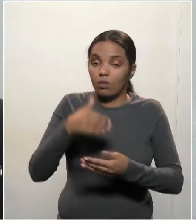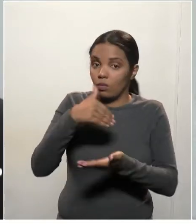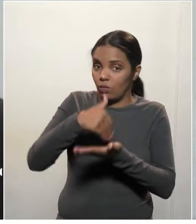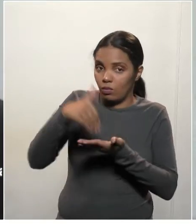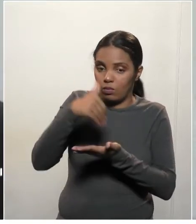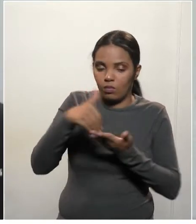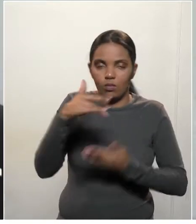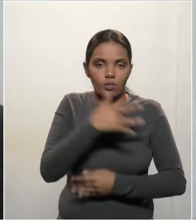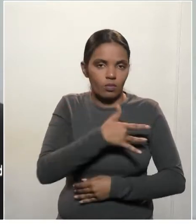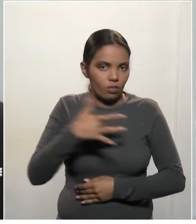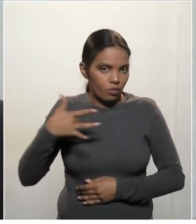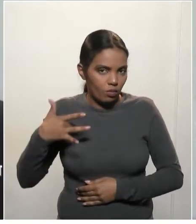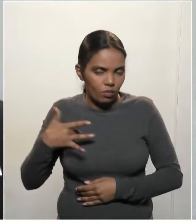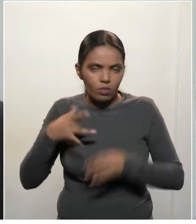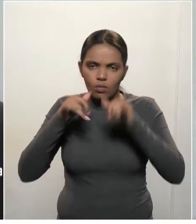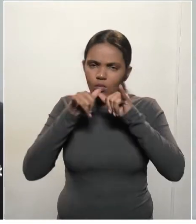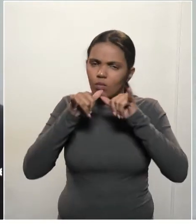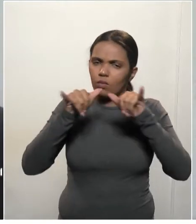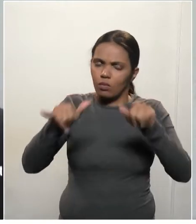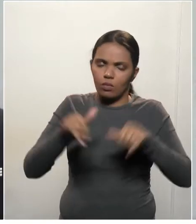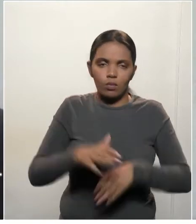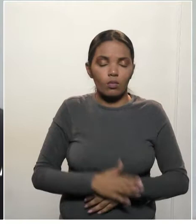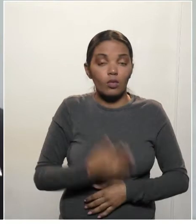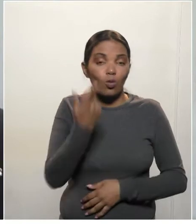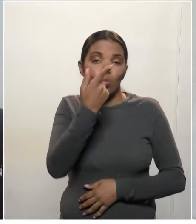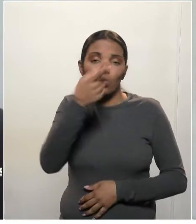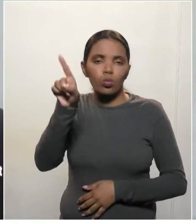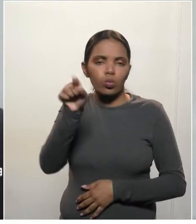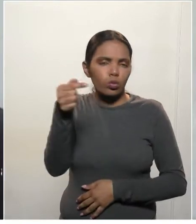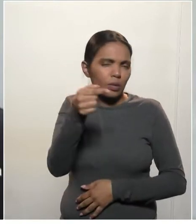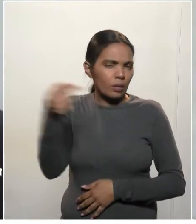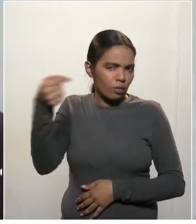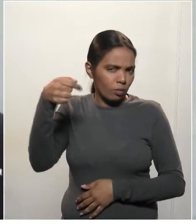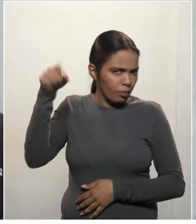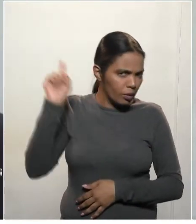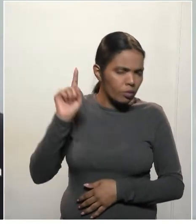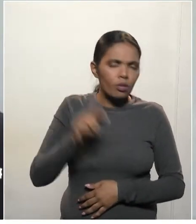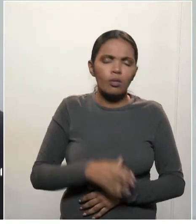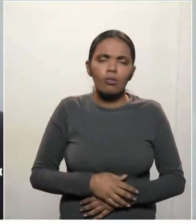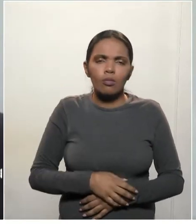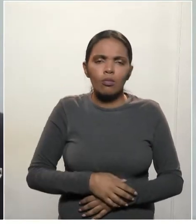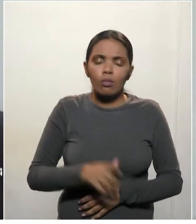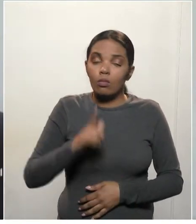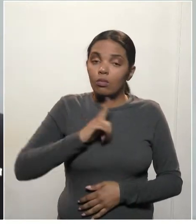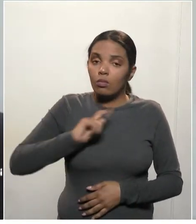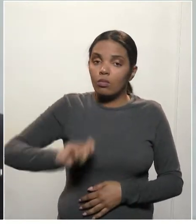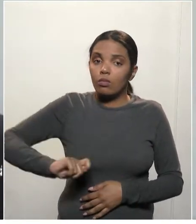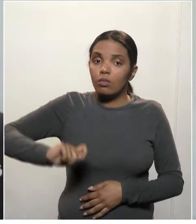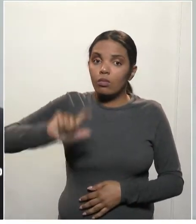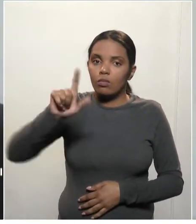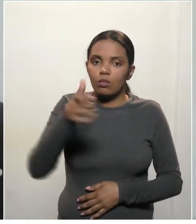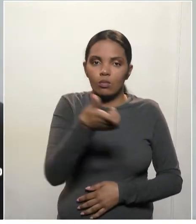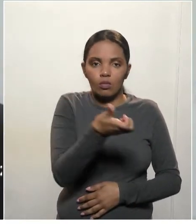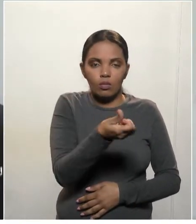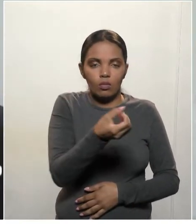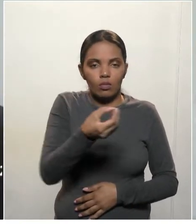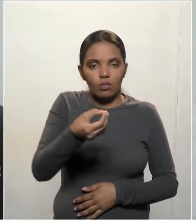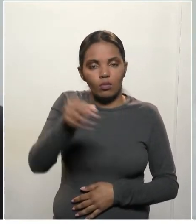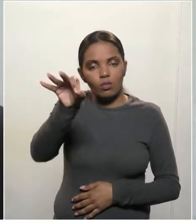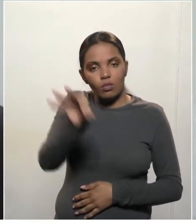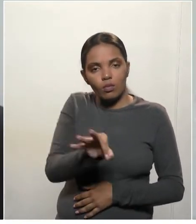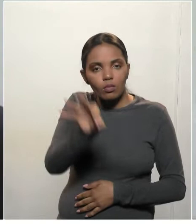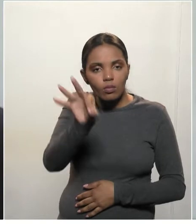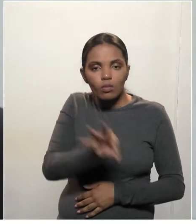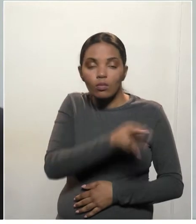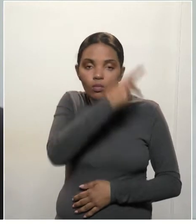ela divulgou que na última semana, nós tivemos um aumento de 60% do número